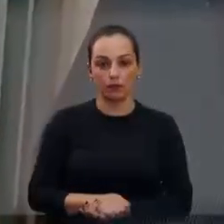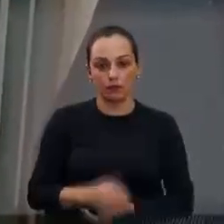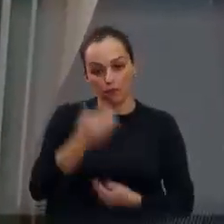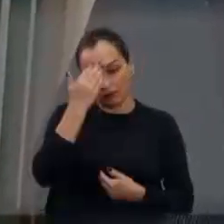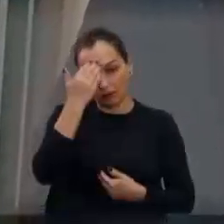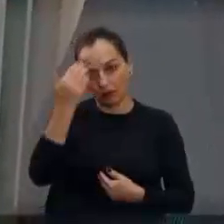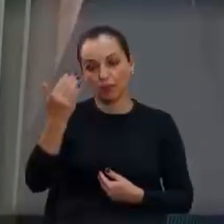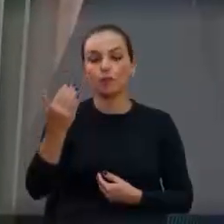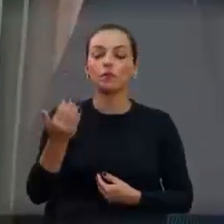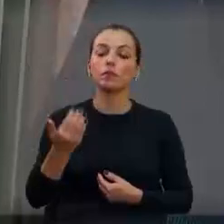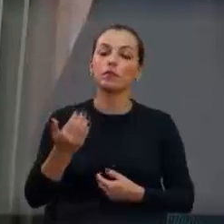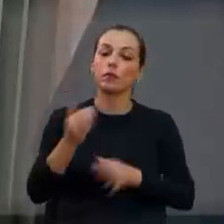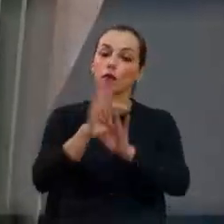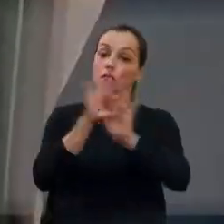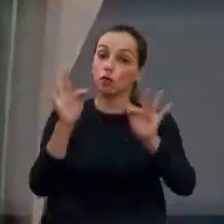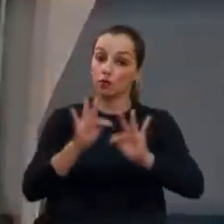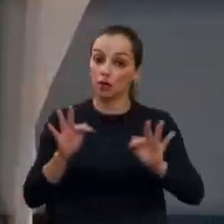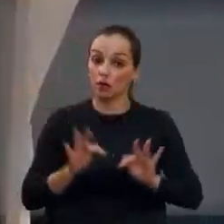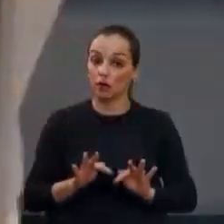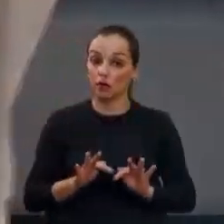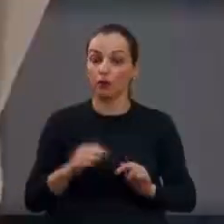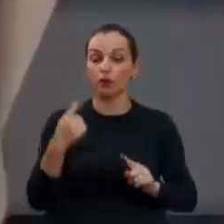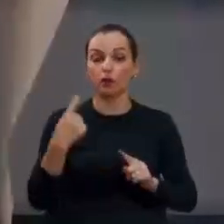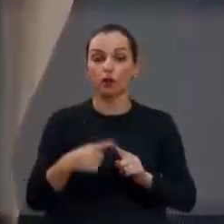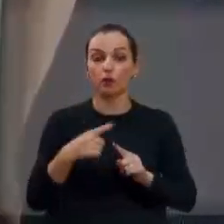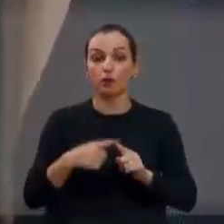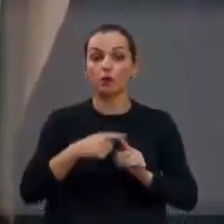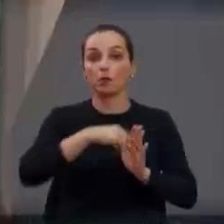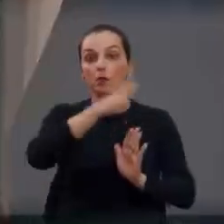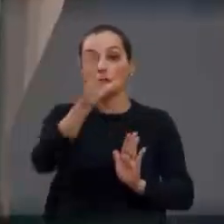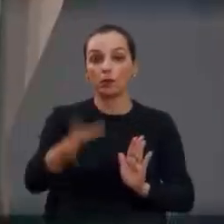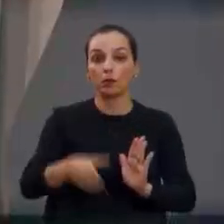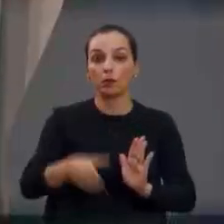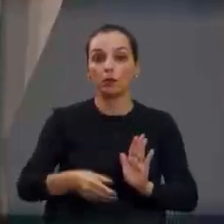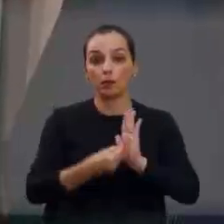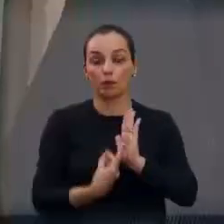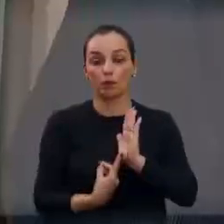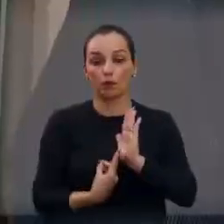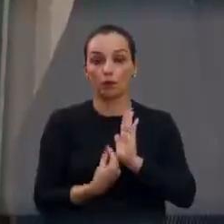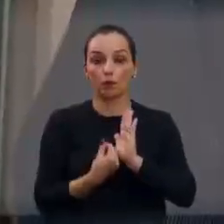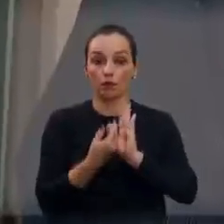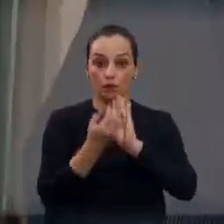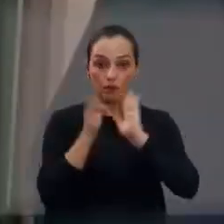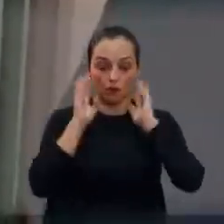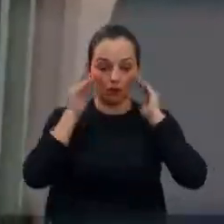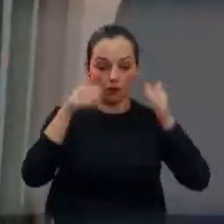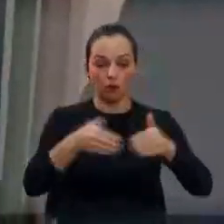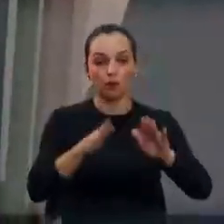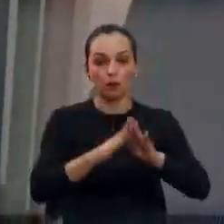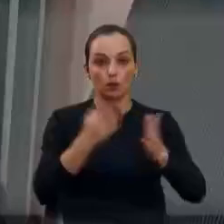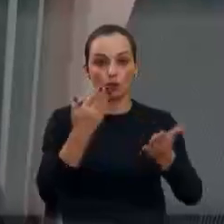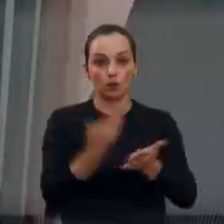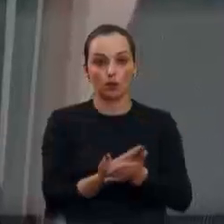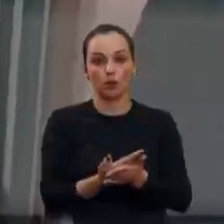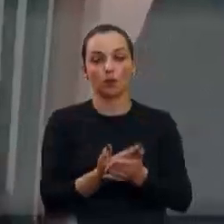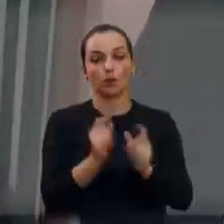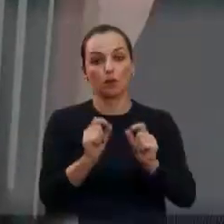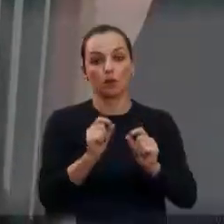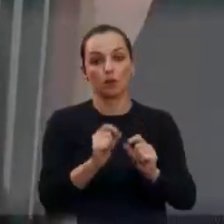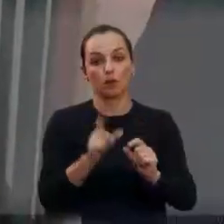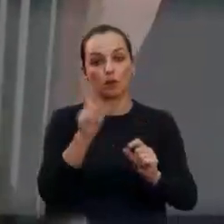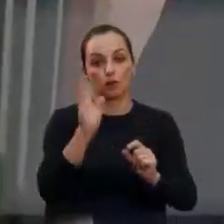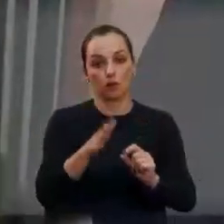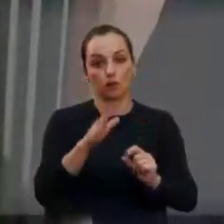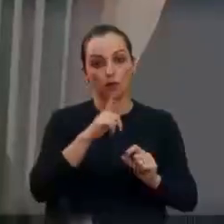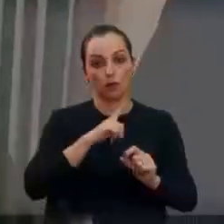contente porque vem somar com os recursos que já estão sendo colocados na escola, alguns recursos de monta, né? Que a gente já